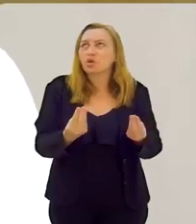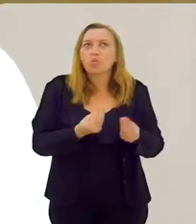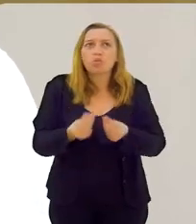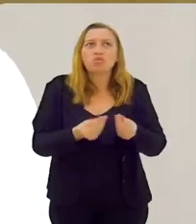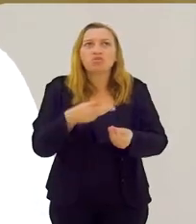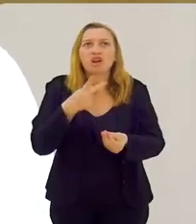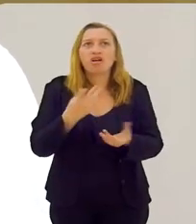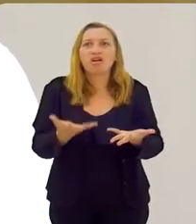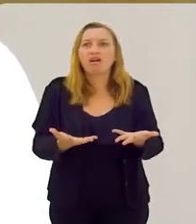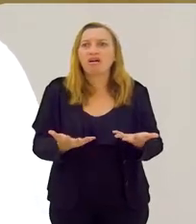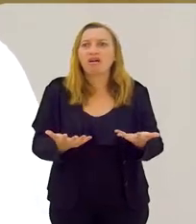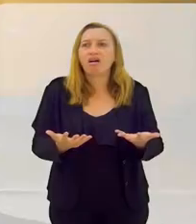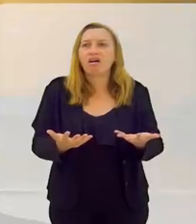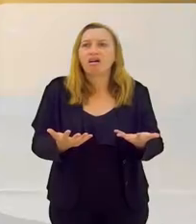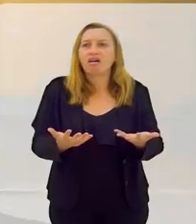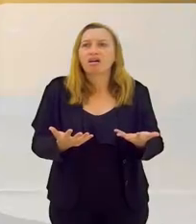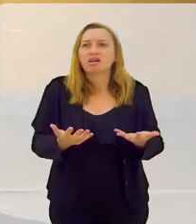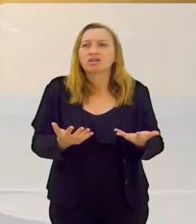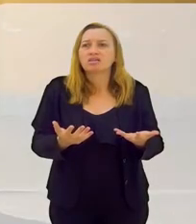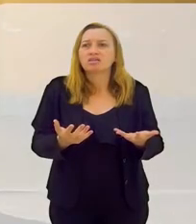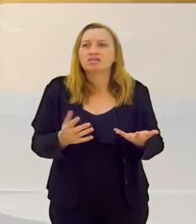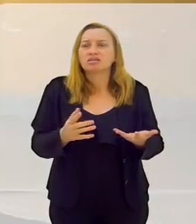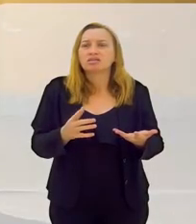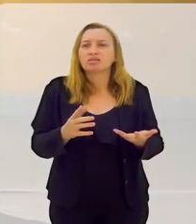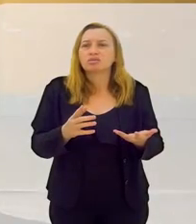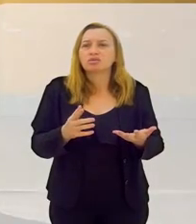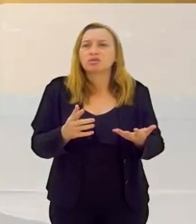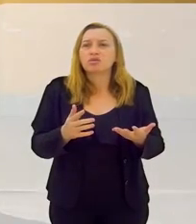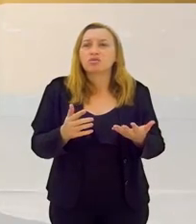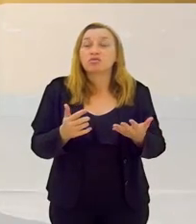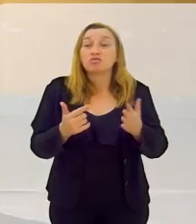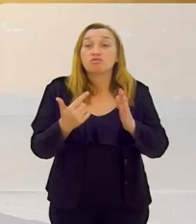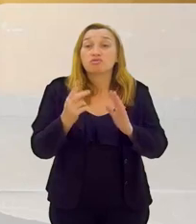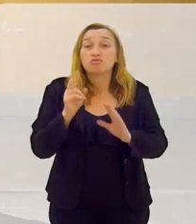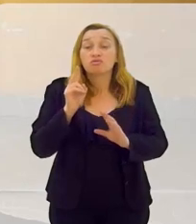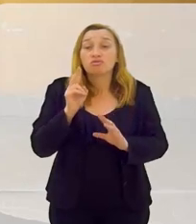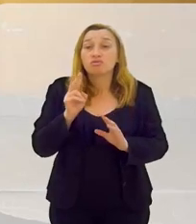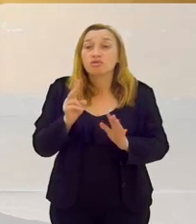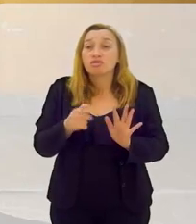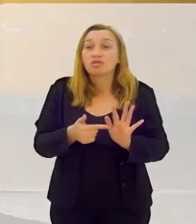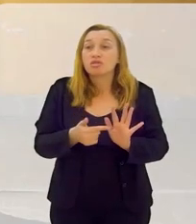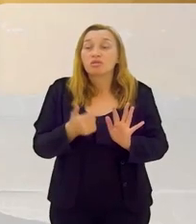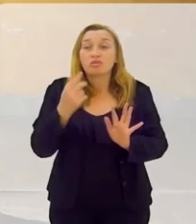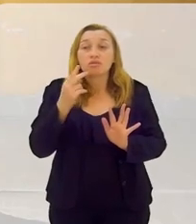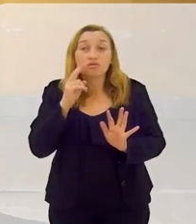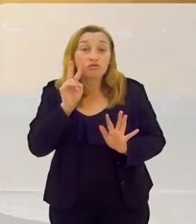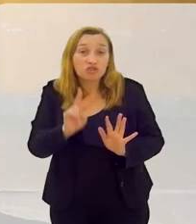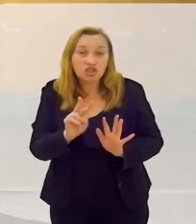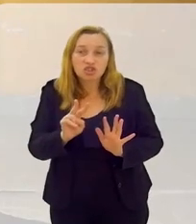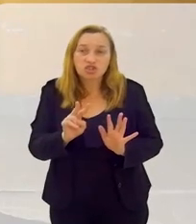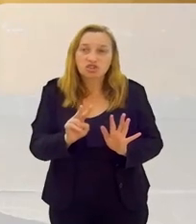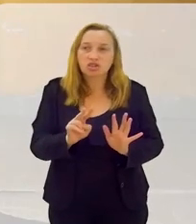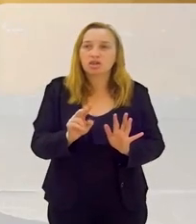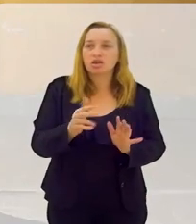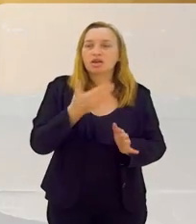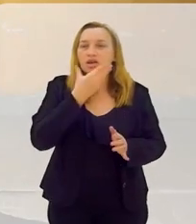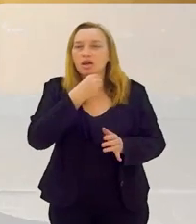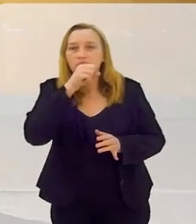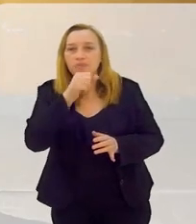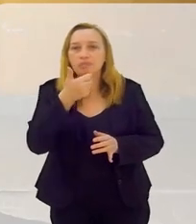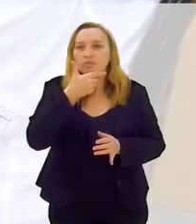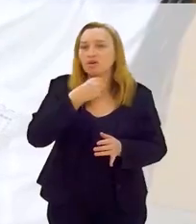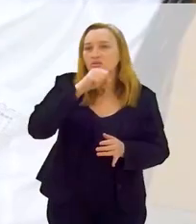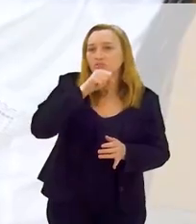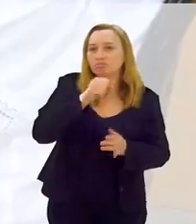como eu posso dizer, elas não são apontadas, né? Pelo Supremo, que eles são, devem ser babalorixá ou